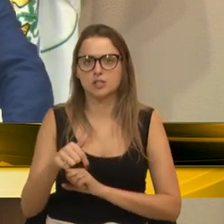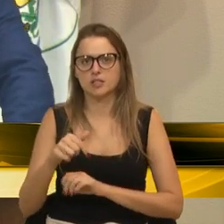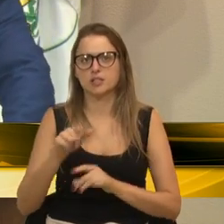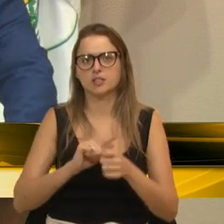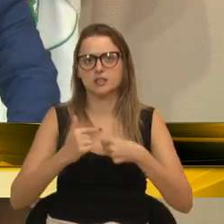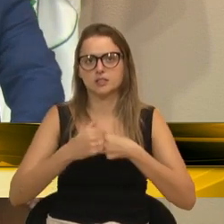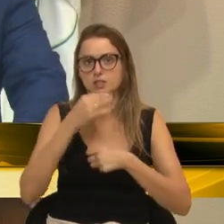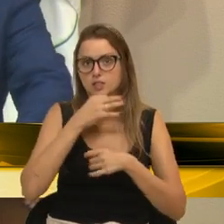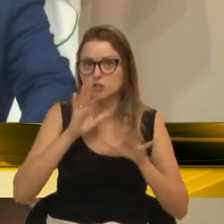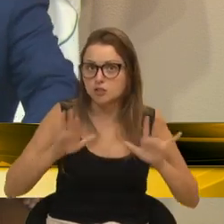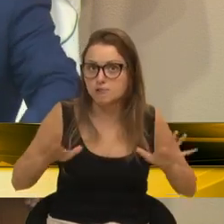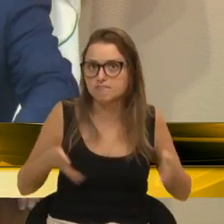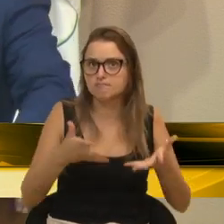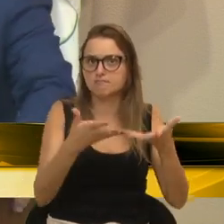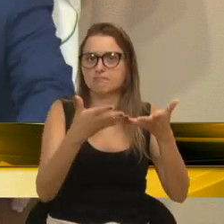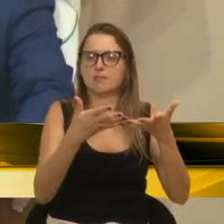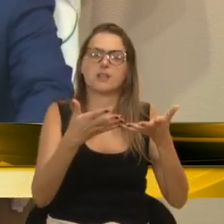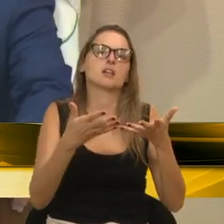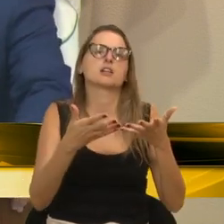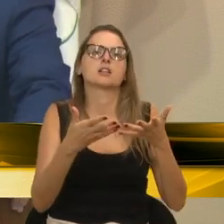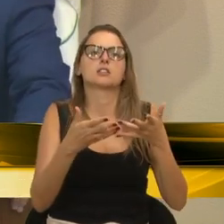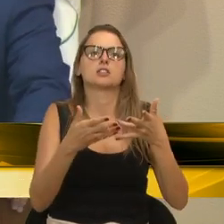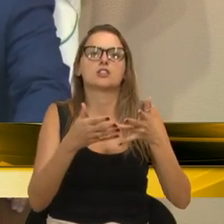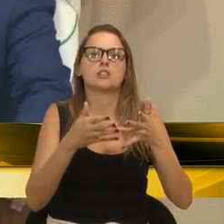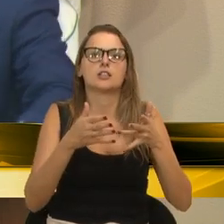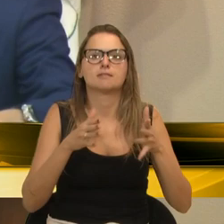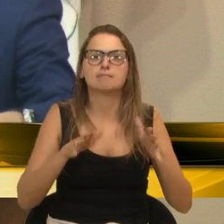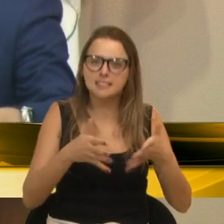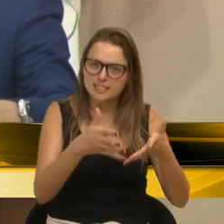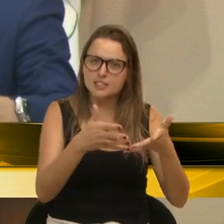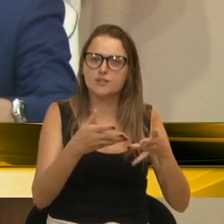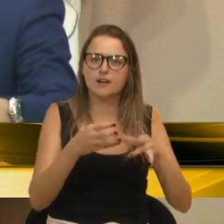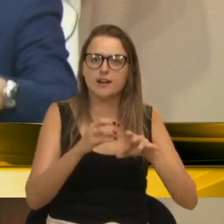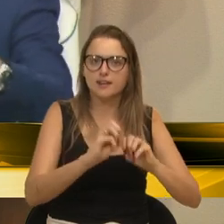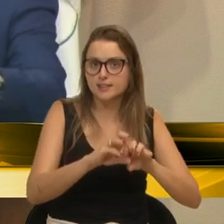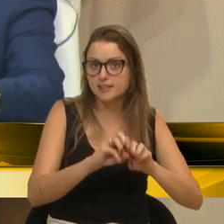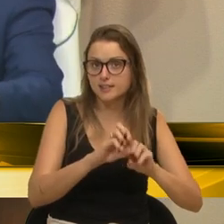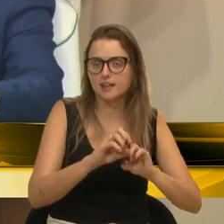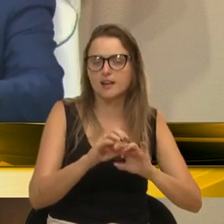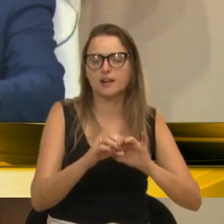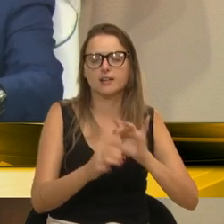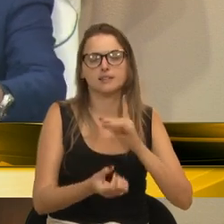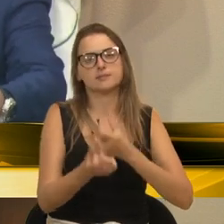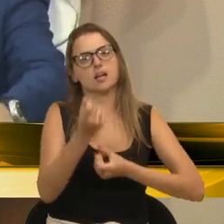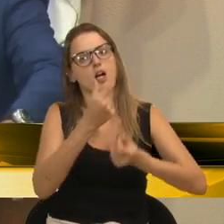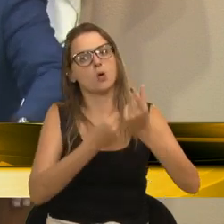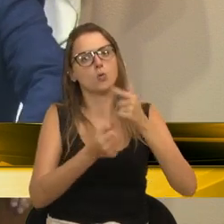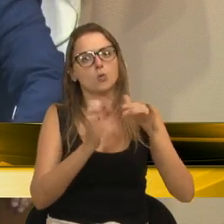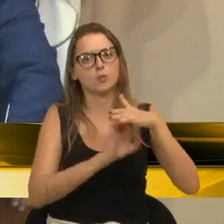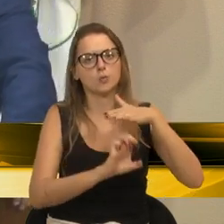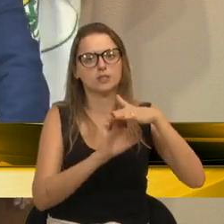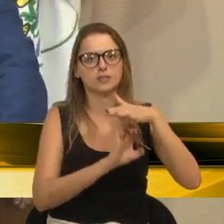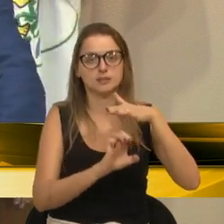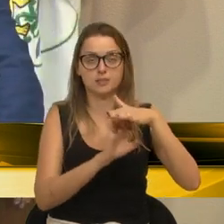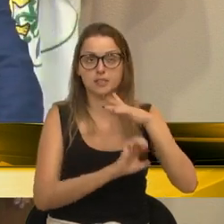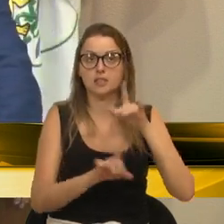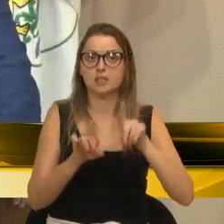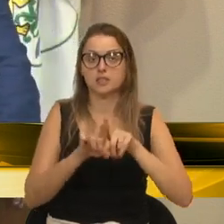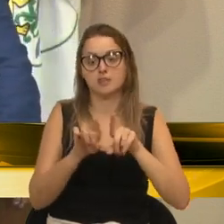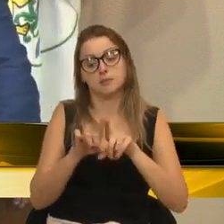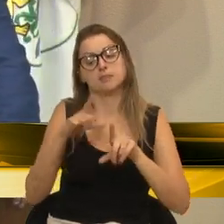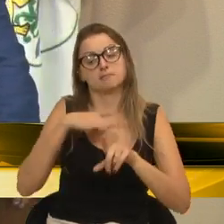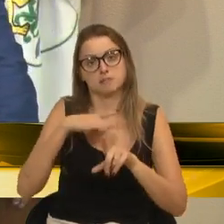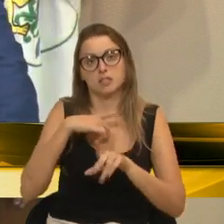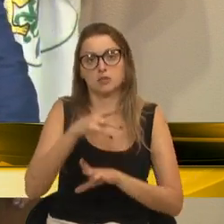fomentar e formar e incentivar diversas empresas e, consequentemente, gerando